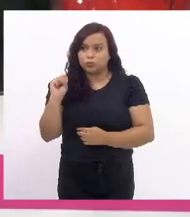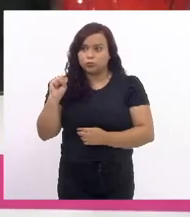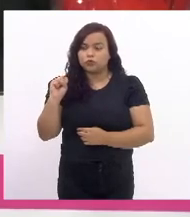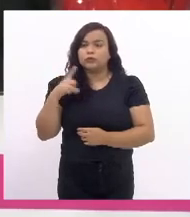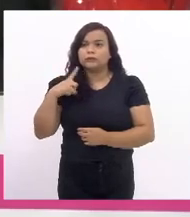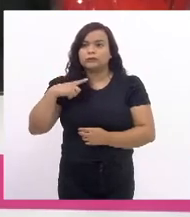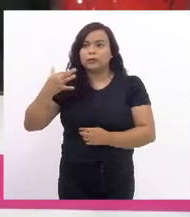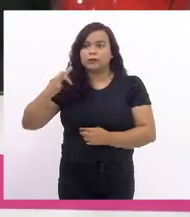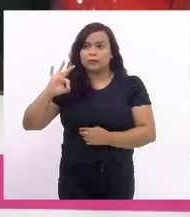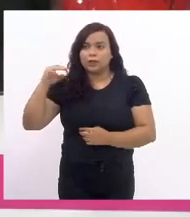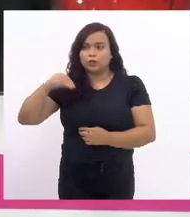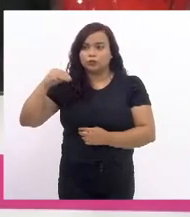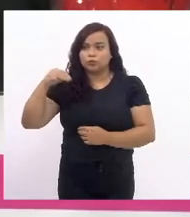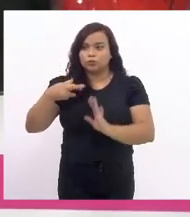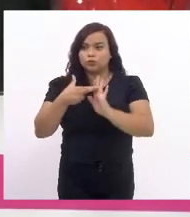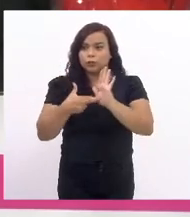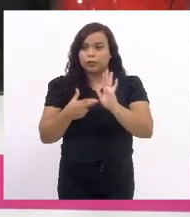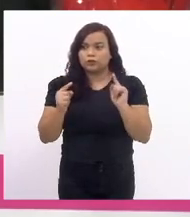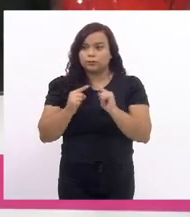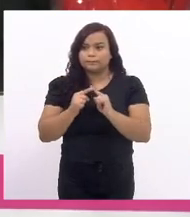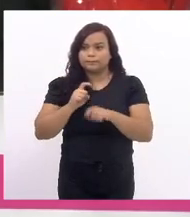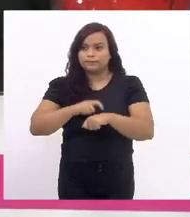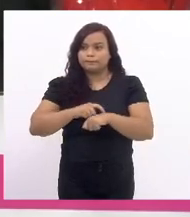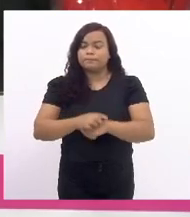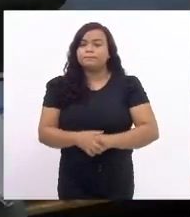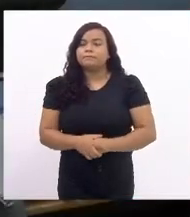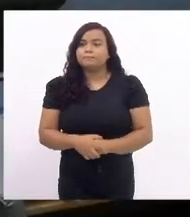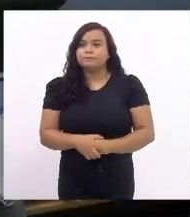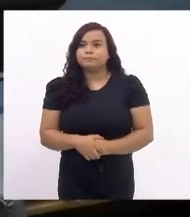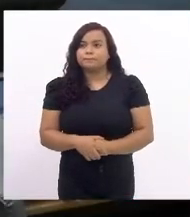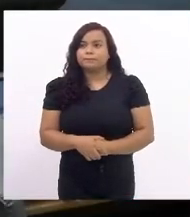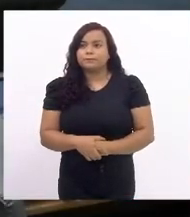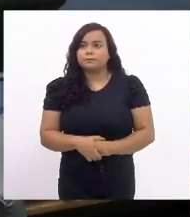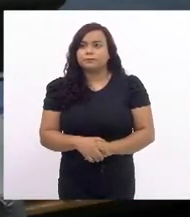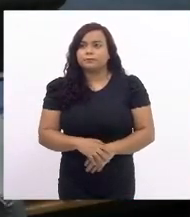10 minutos no tempo regimental. dê vossa excelência,